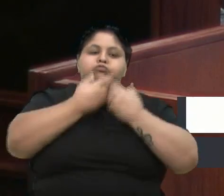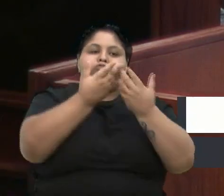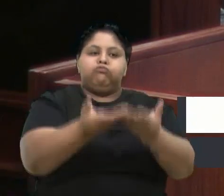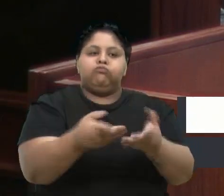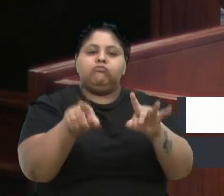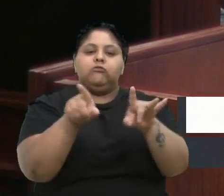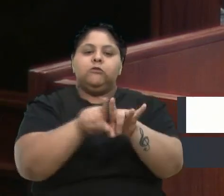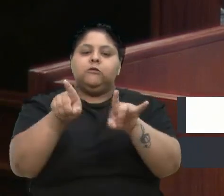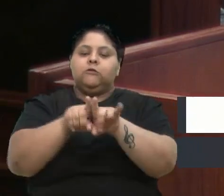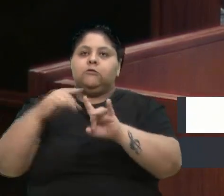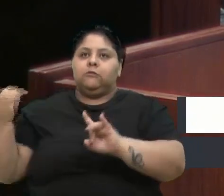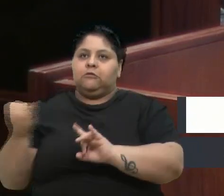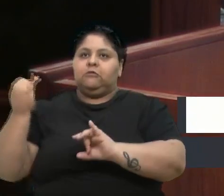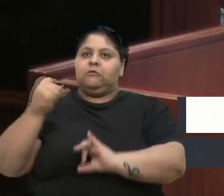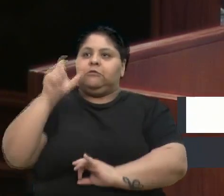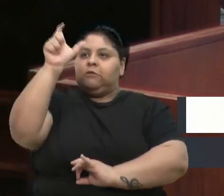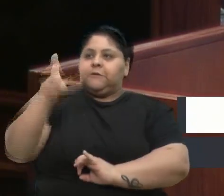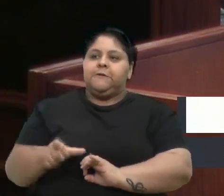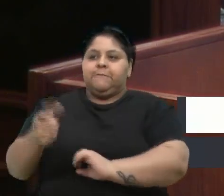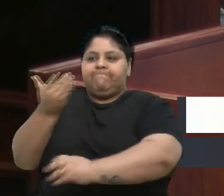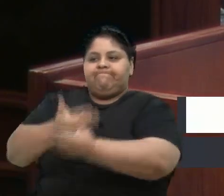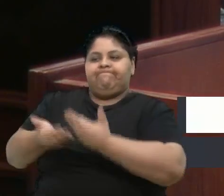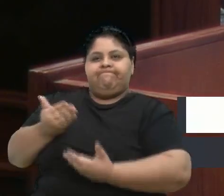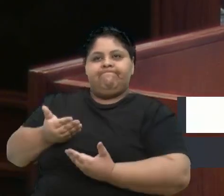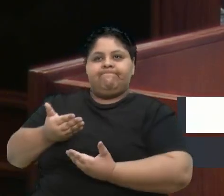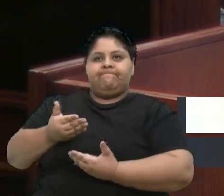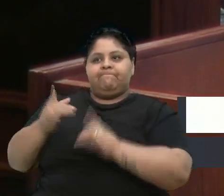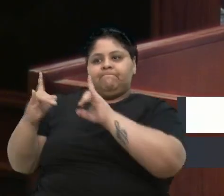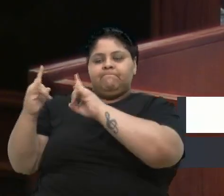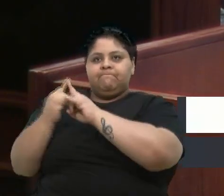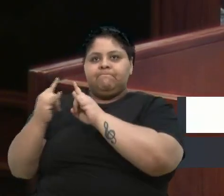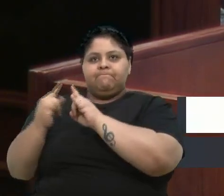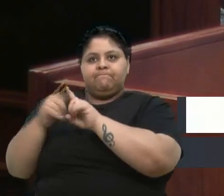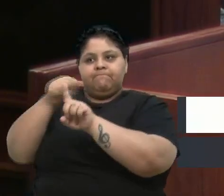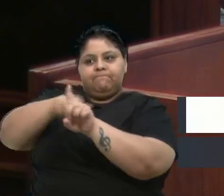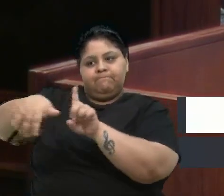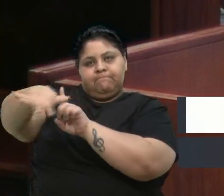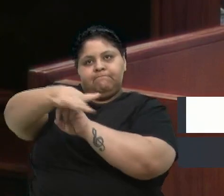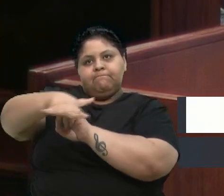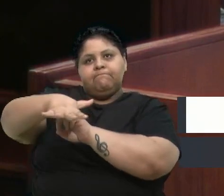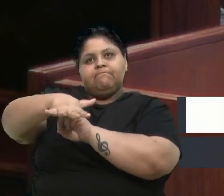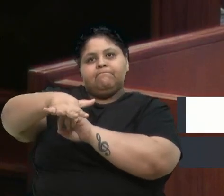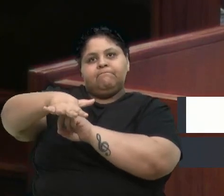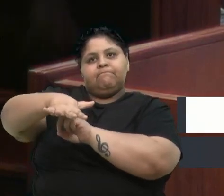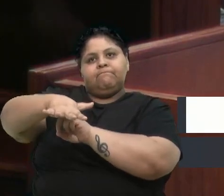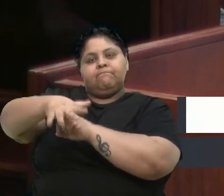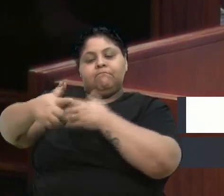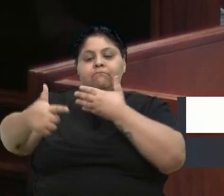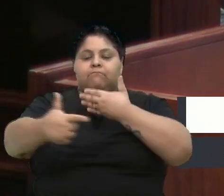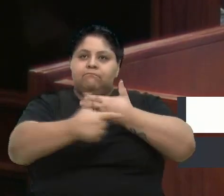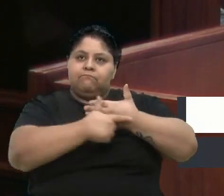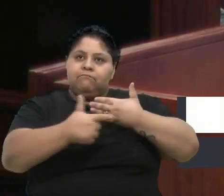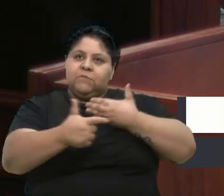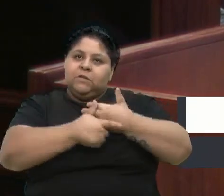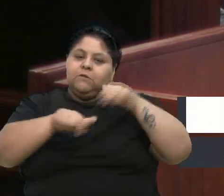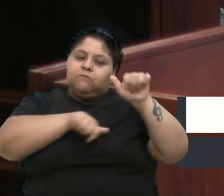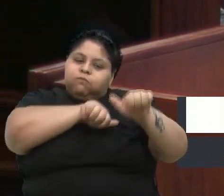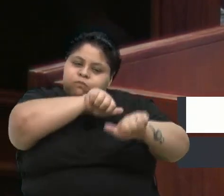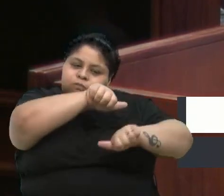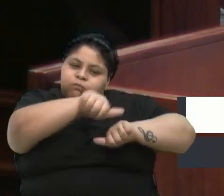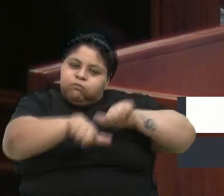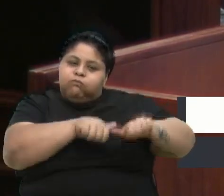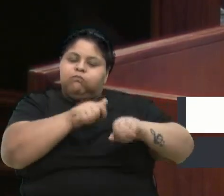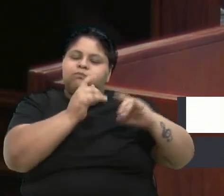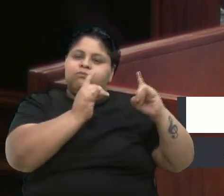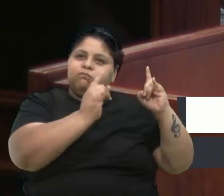importância para as pessoas atendidas pelas instituições sociais e o papel transformador que essas